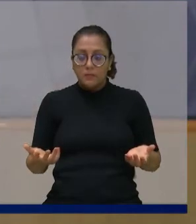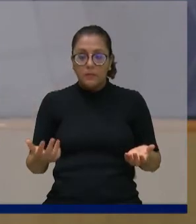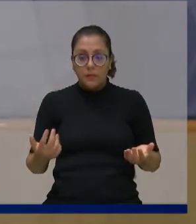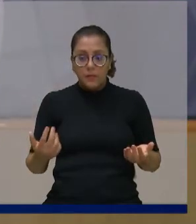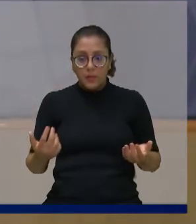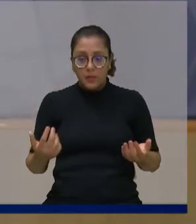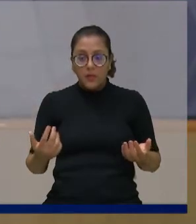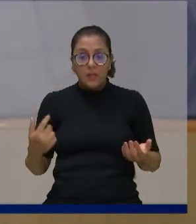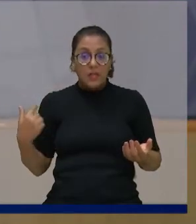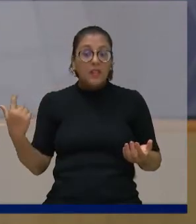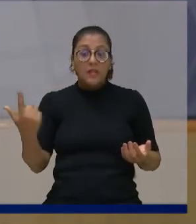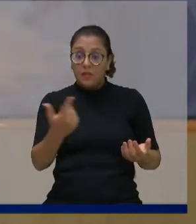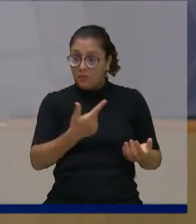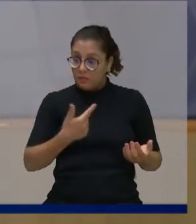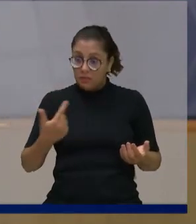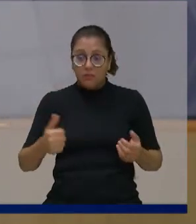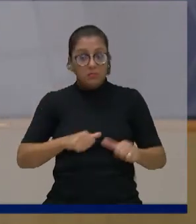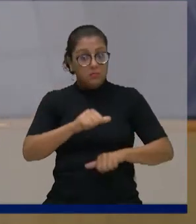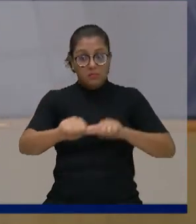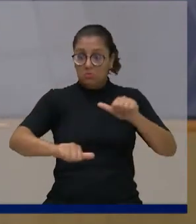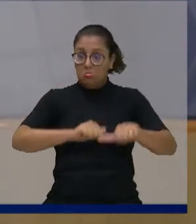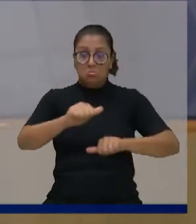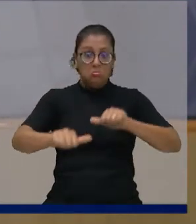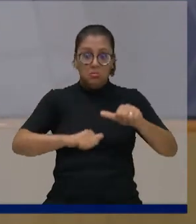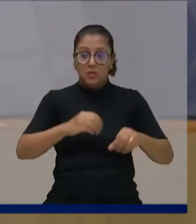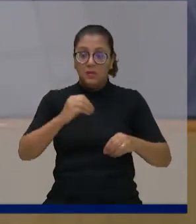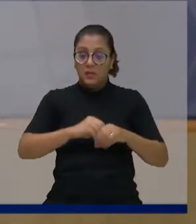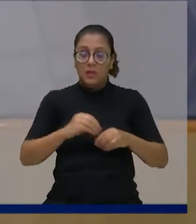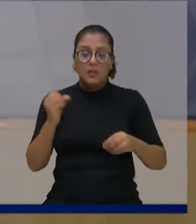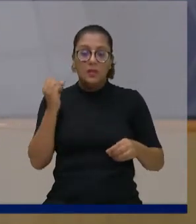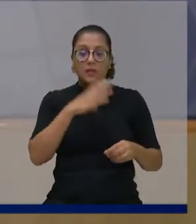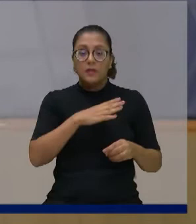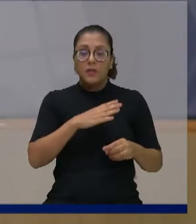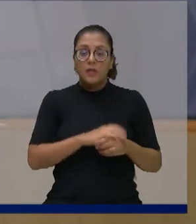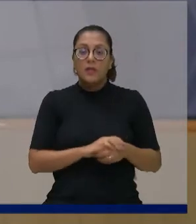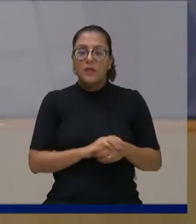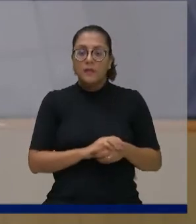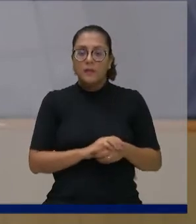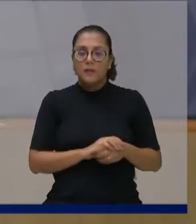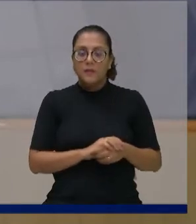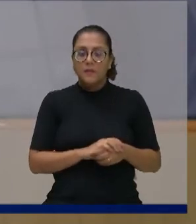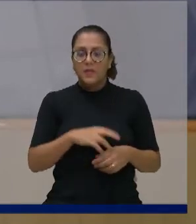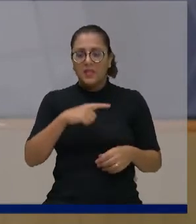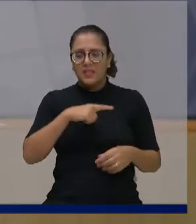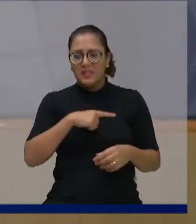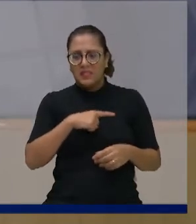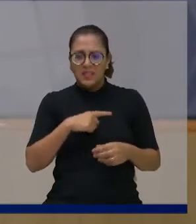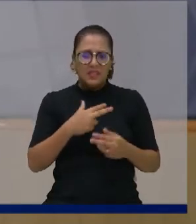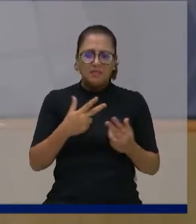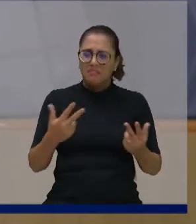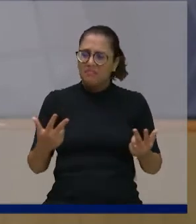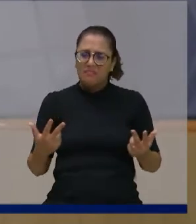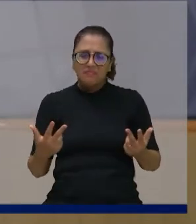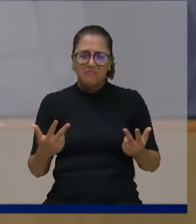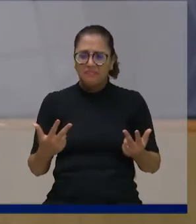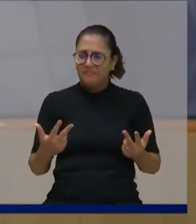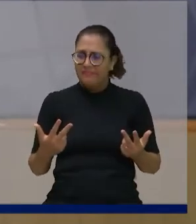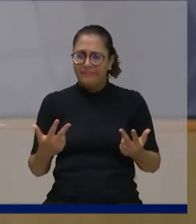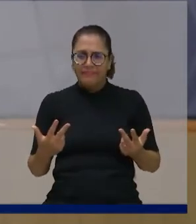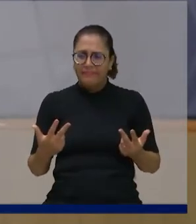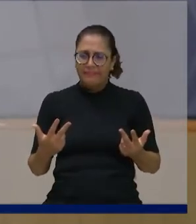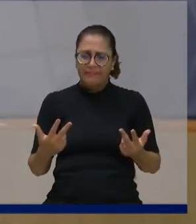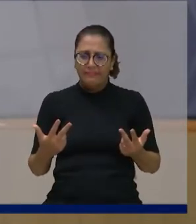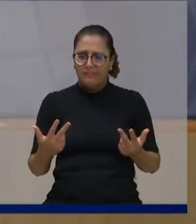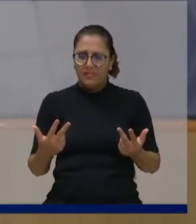vamos ter que fazer um novo projeto e votar. Então, só para esclarecer, que está tendo muito disco no disco aqui, de ontem para cá,